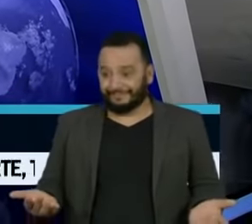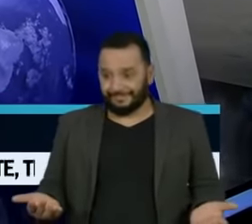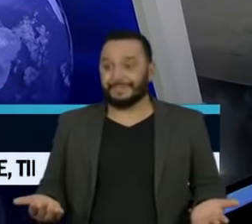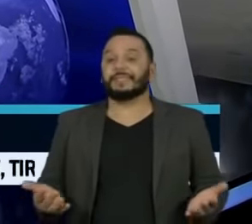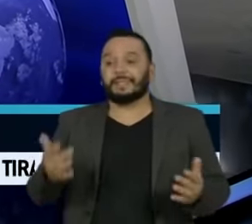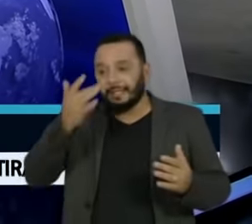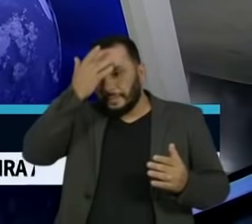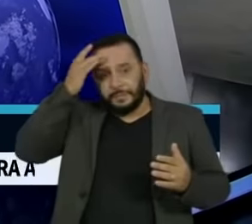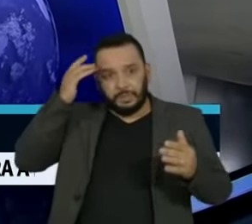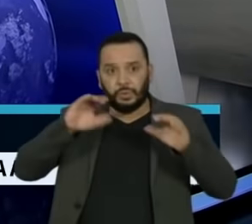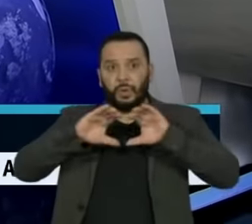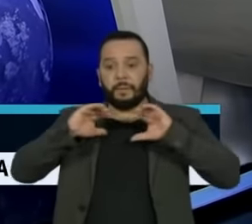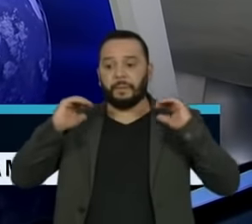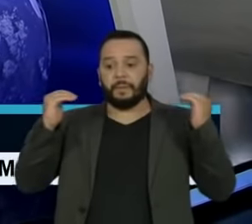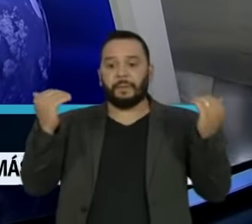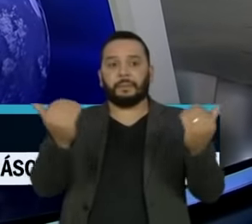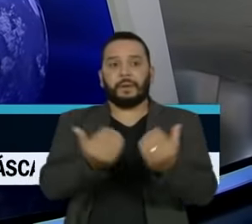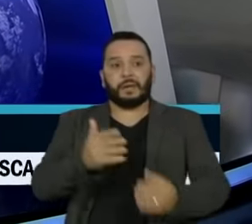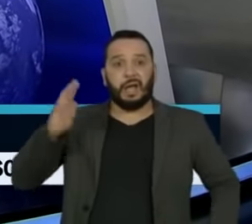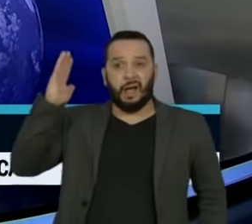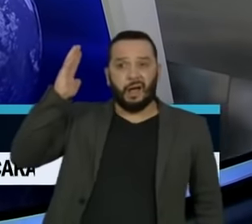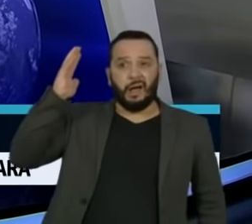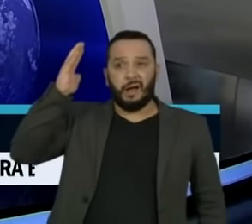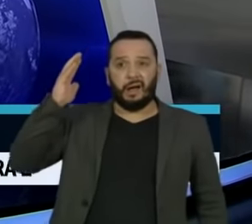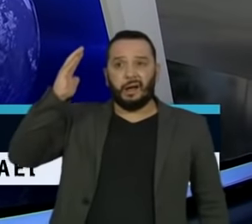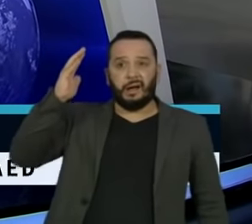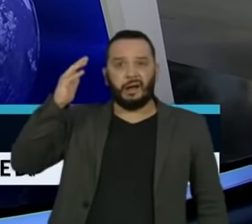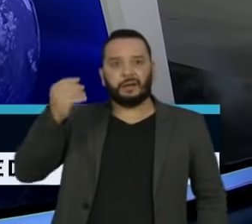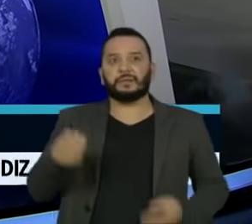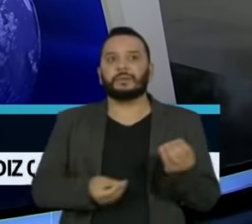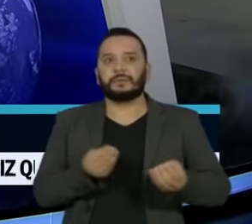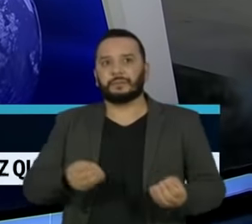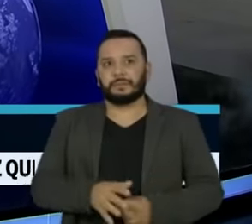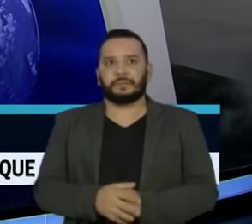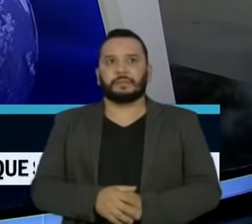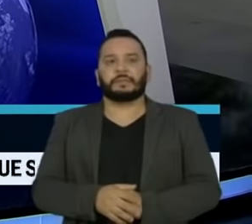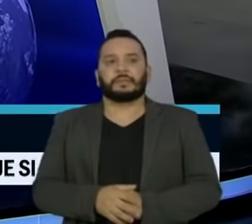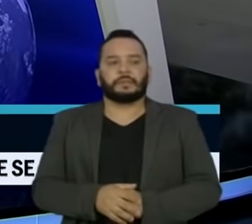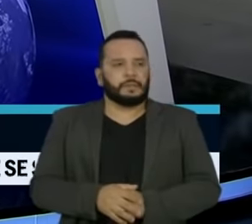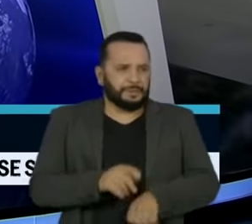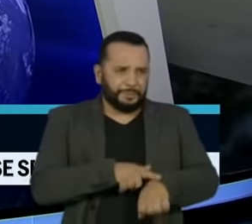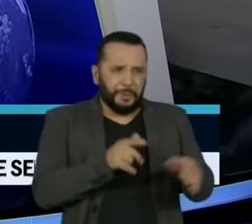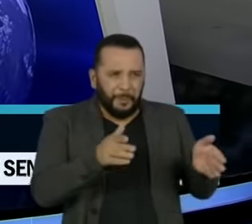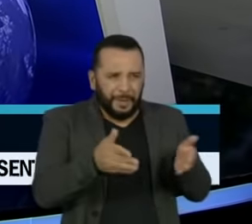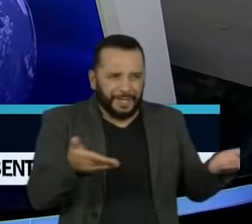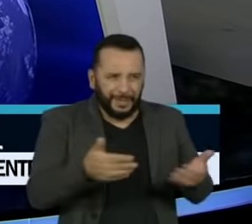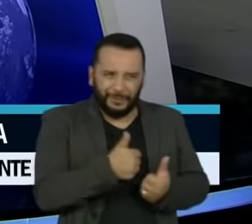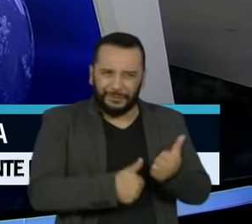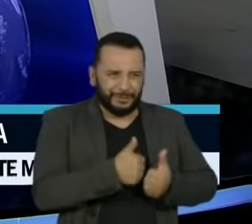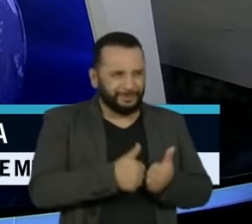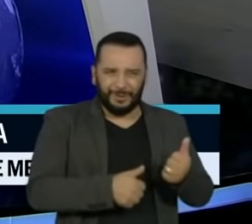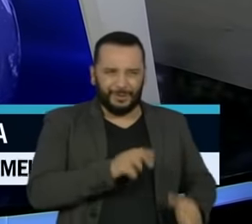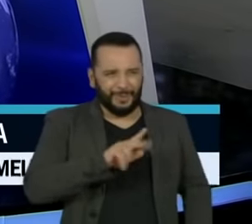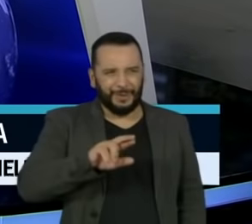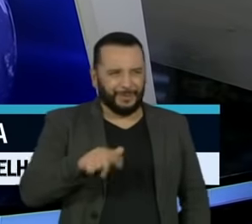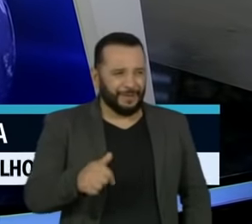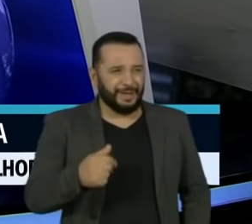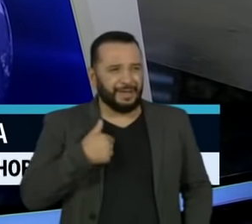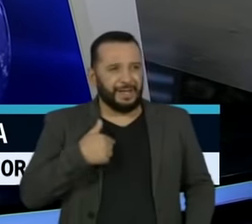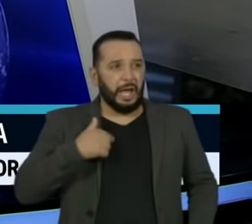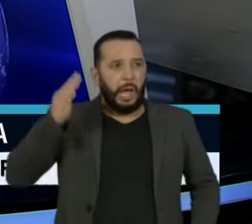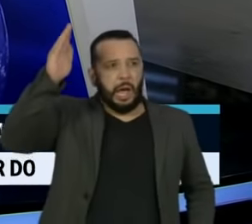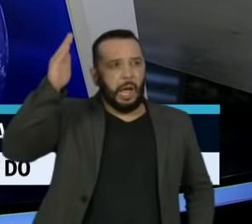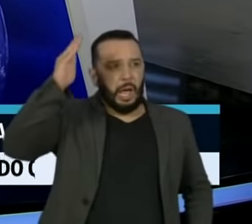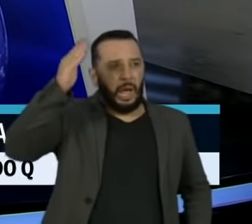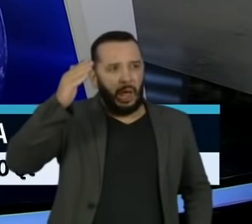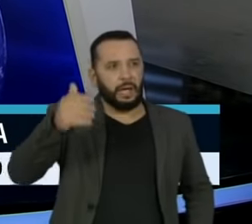impossível de se controlar. Eu queria saber a sua opinião sobre isso. Não é momento de ter jogo nem para os torcedores e